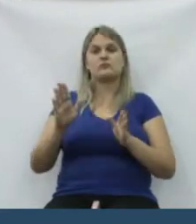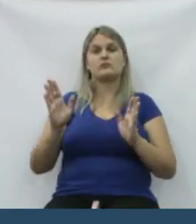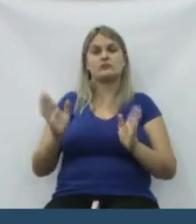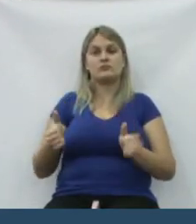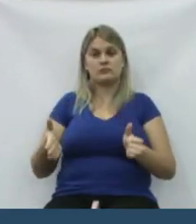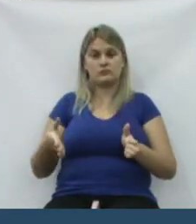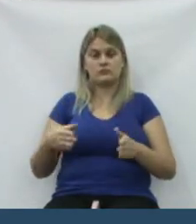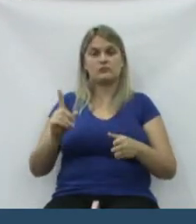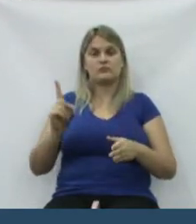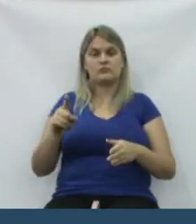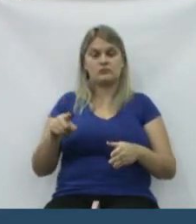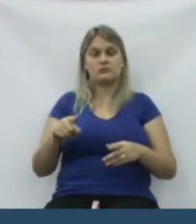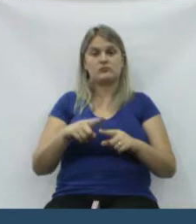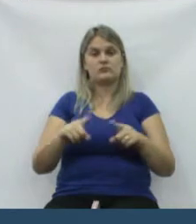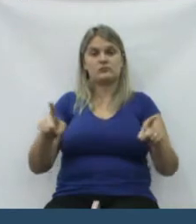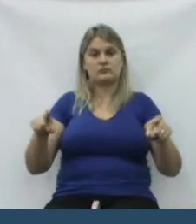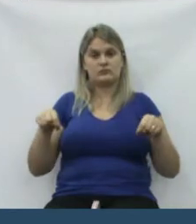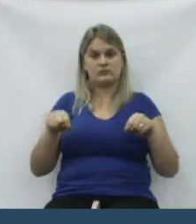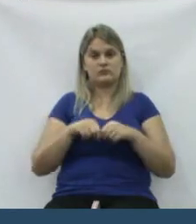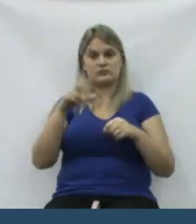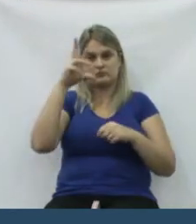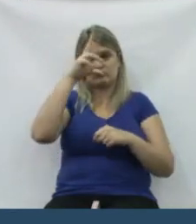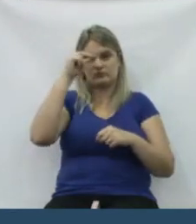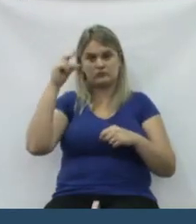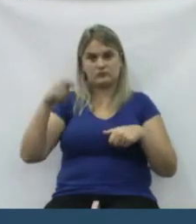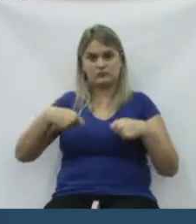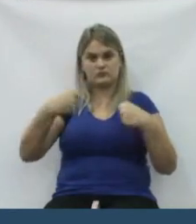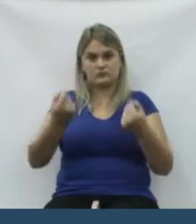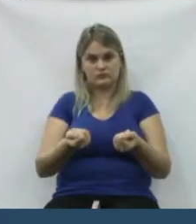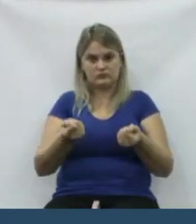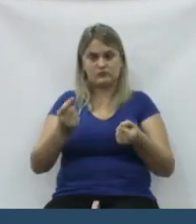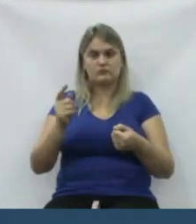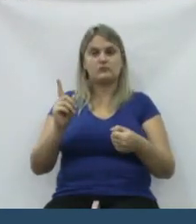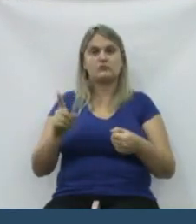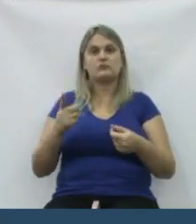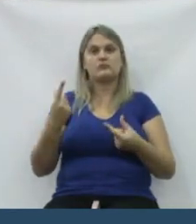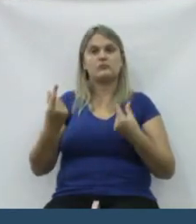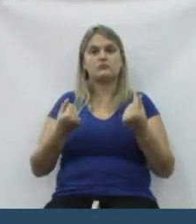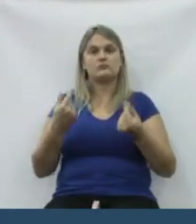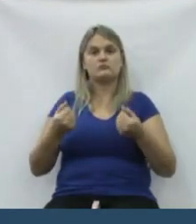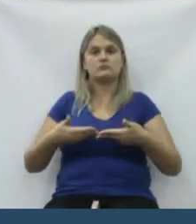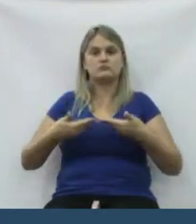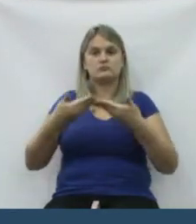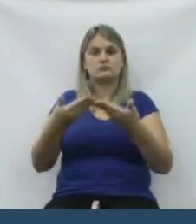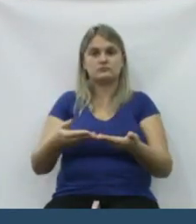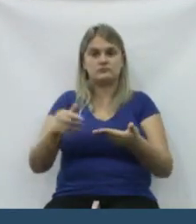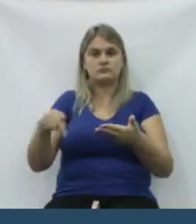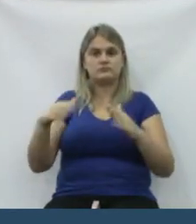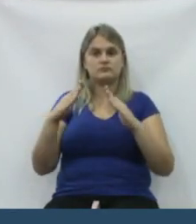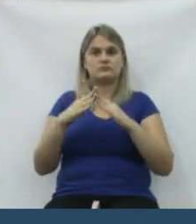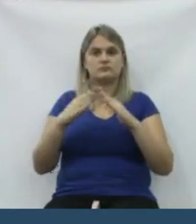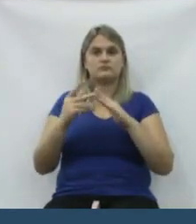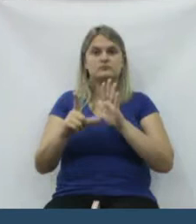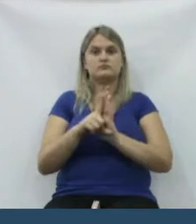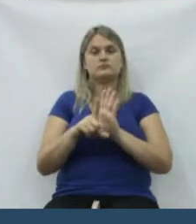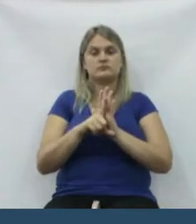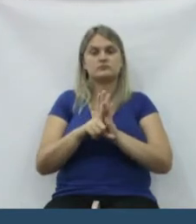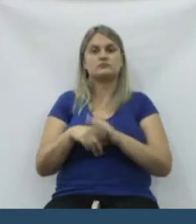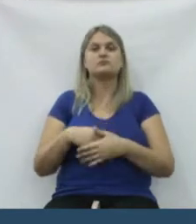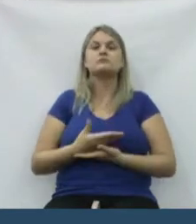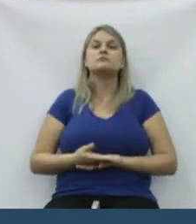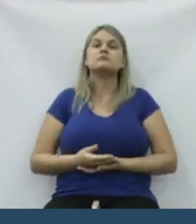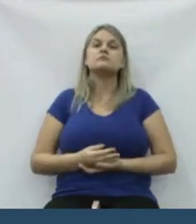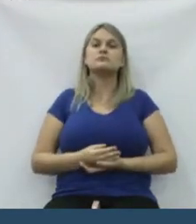Prefeitura, no governo passado, onde foi, acabei de dizer que foi repassado por essa casa da lei.